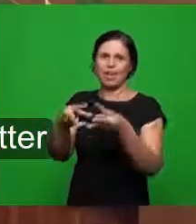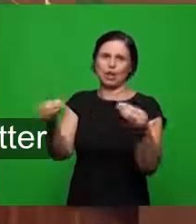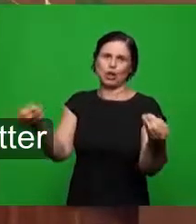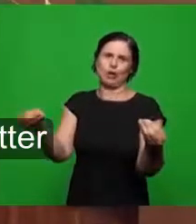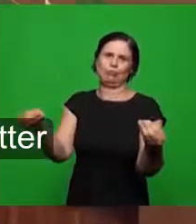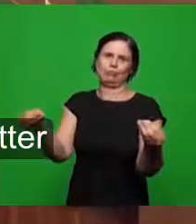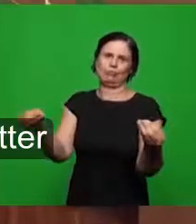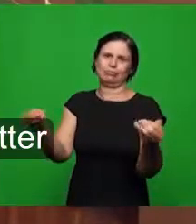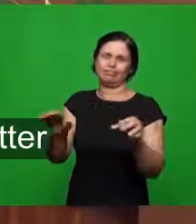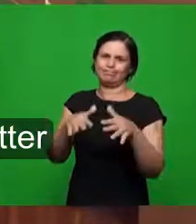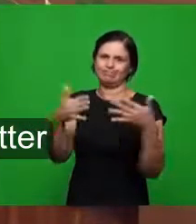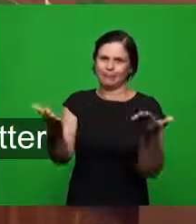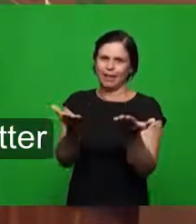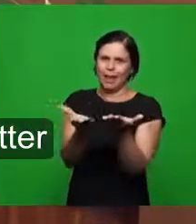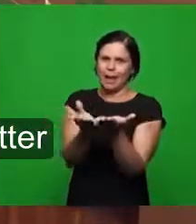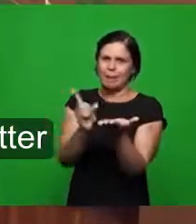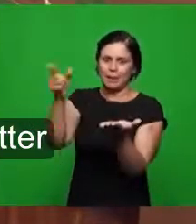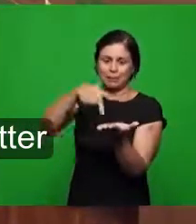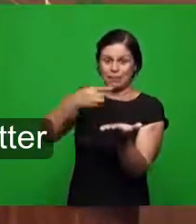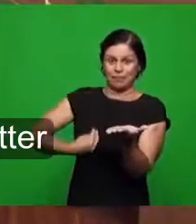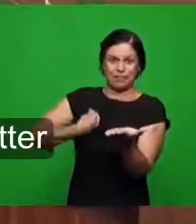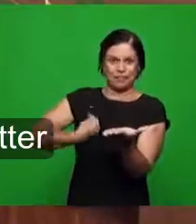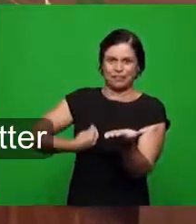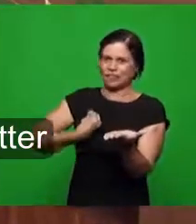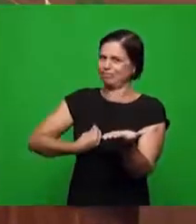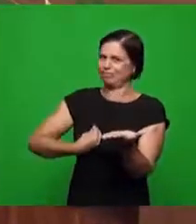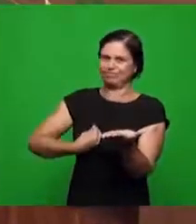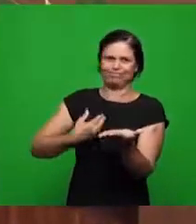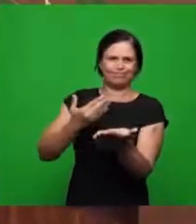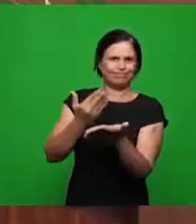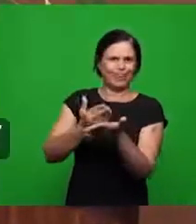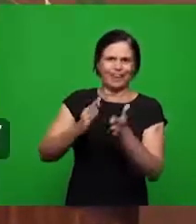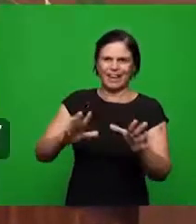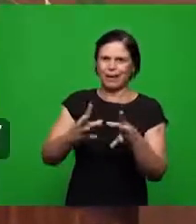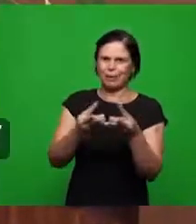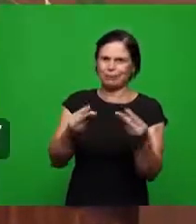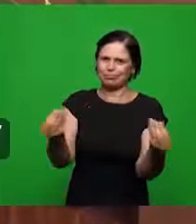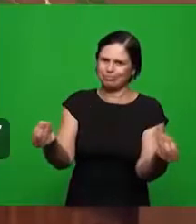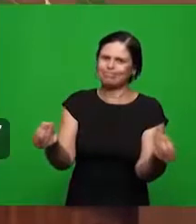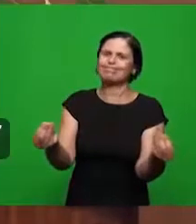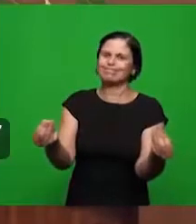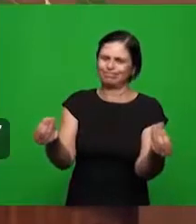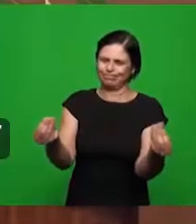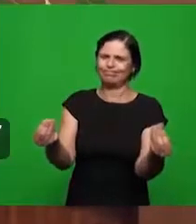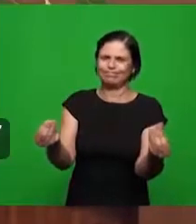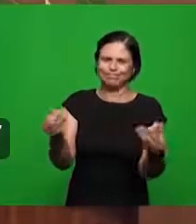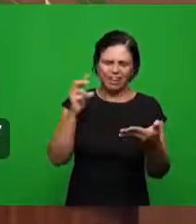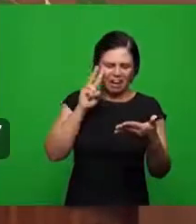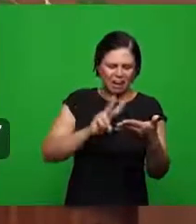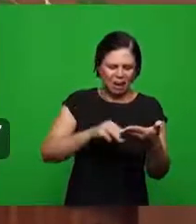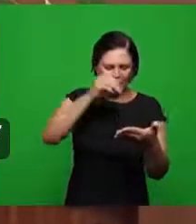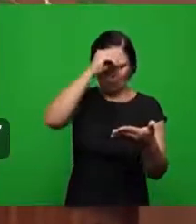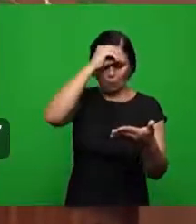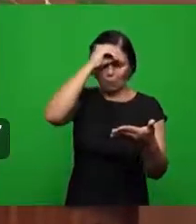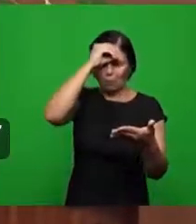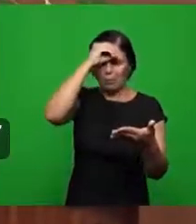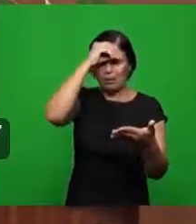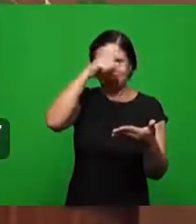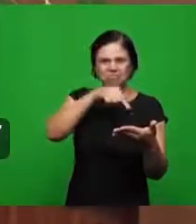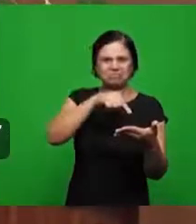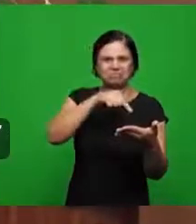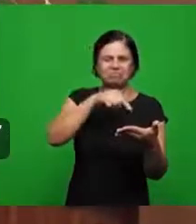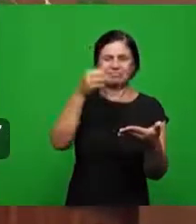viva desaparece a letra também perde o seu efeito e